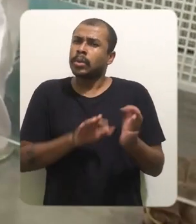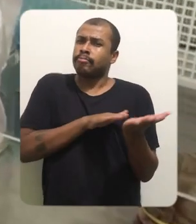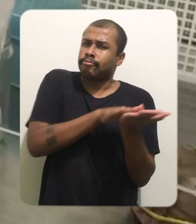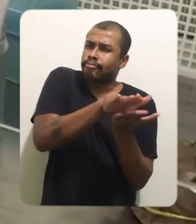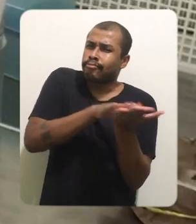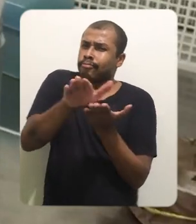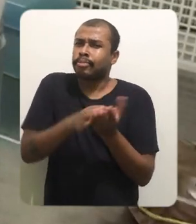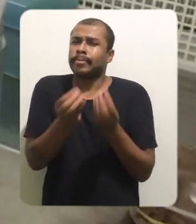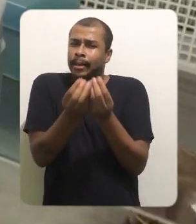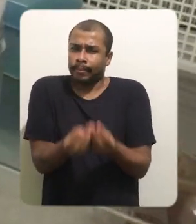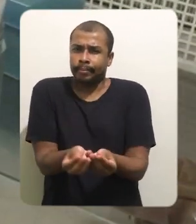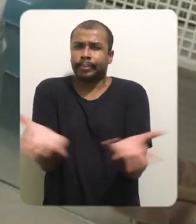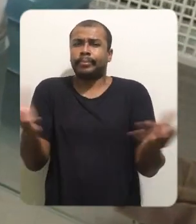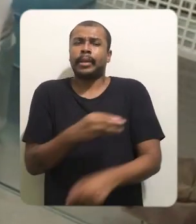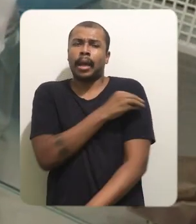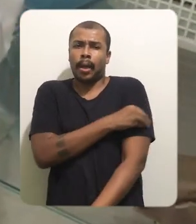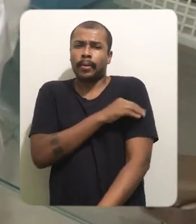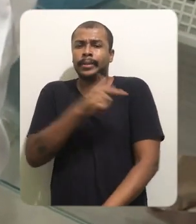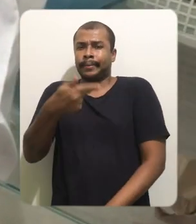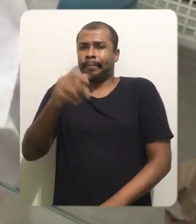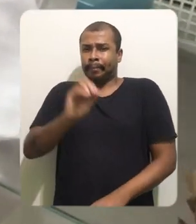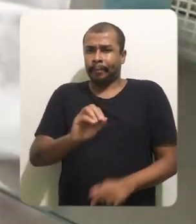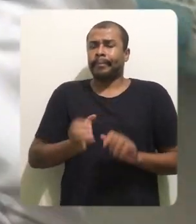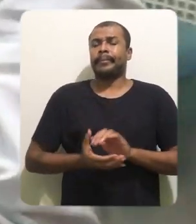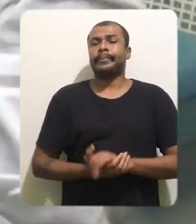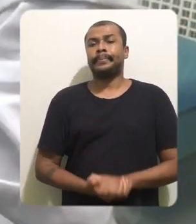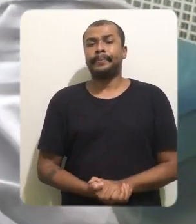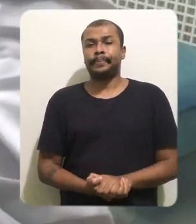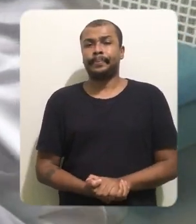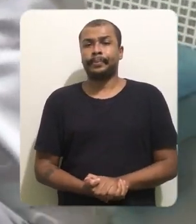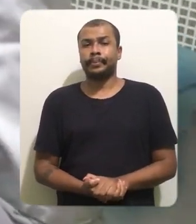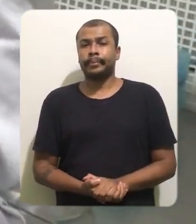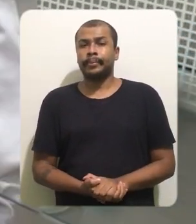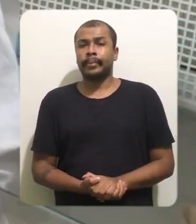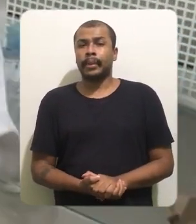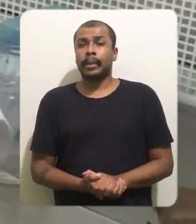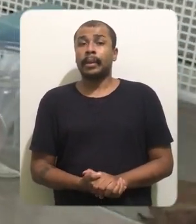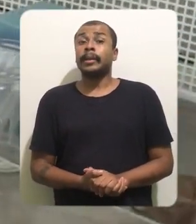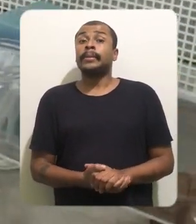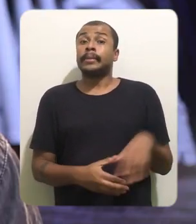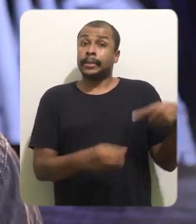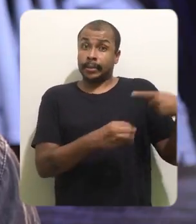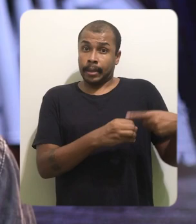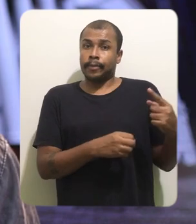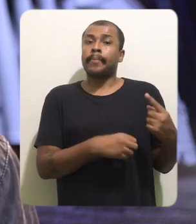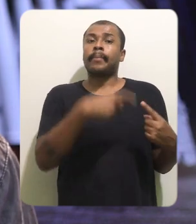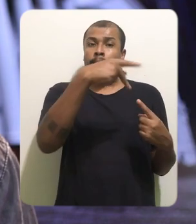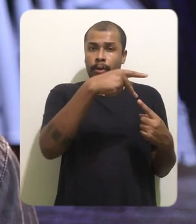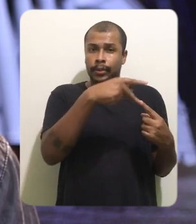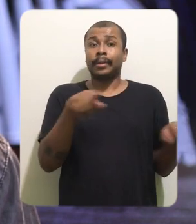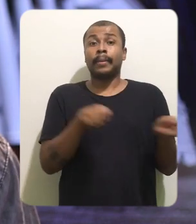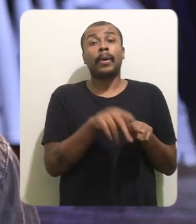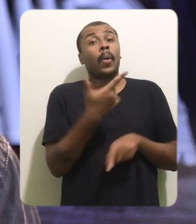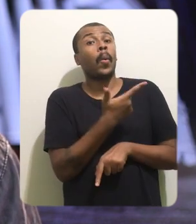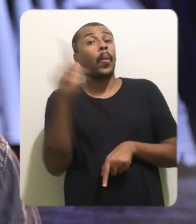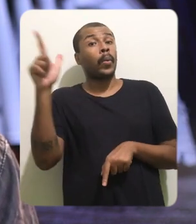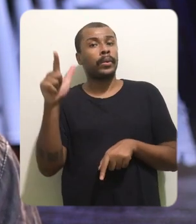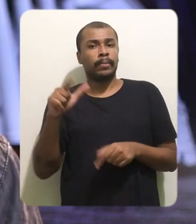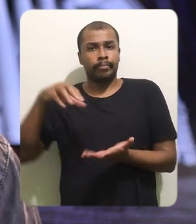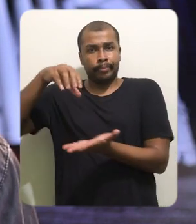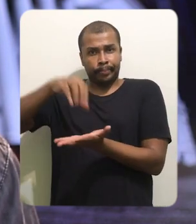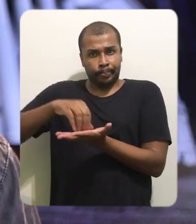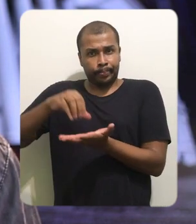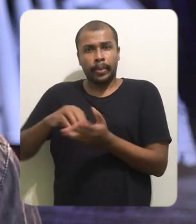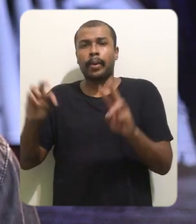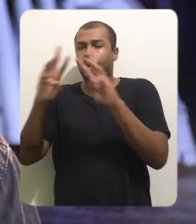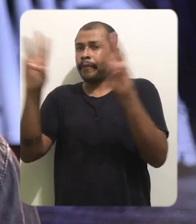pequena contribuição nesse momento delicado que estamos vivenciando. Além do campus de Palotina, a